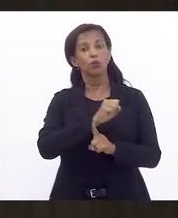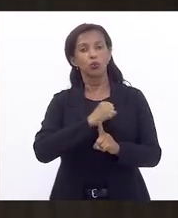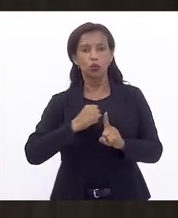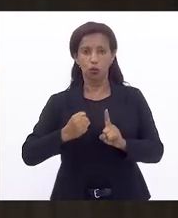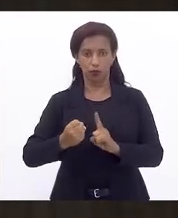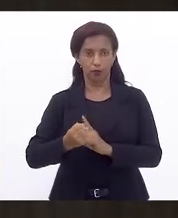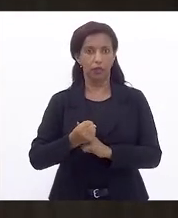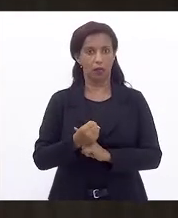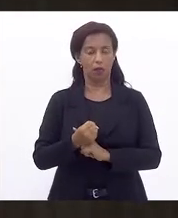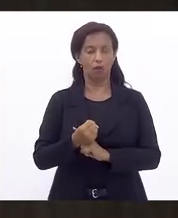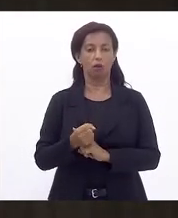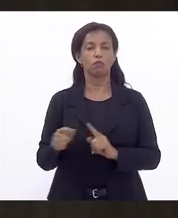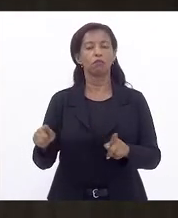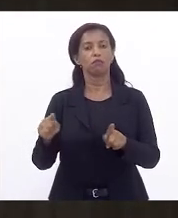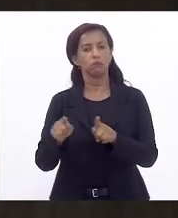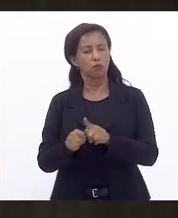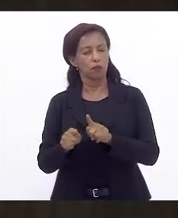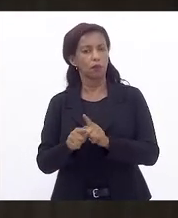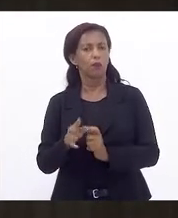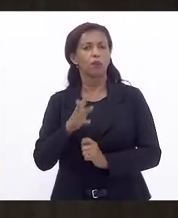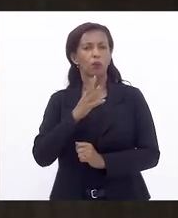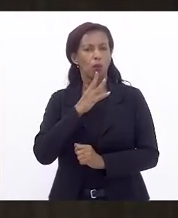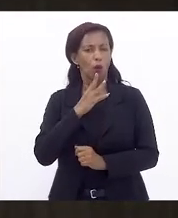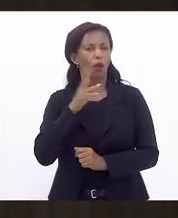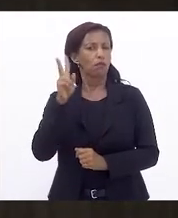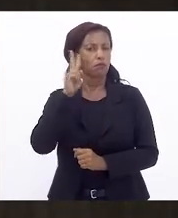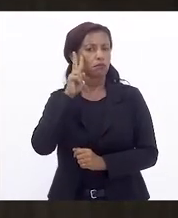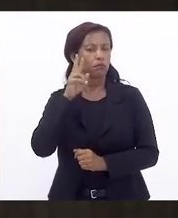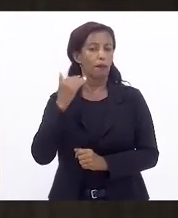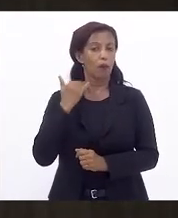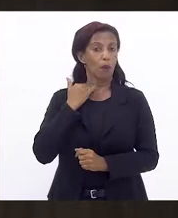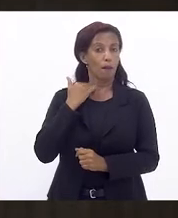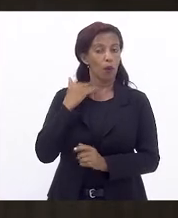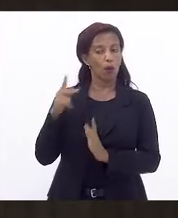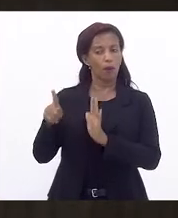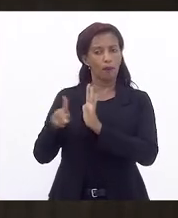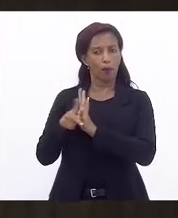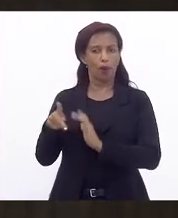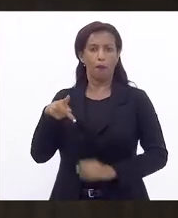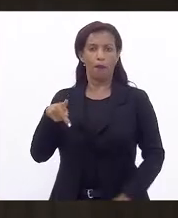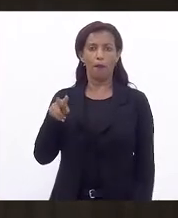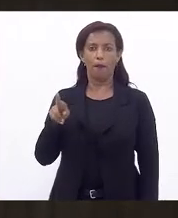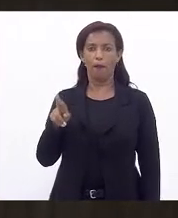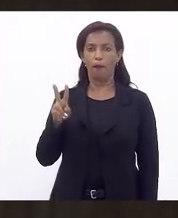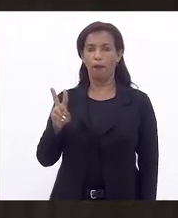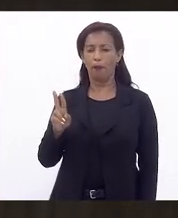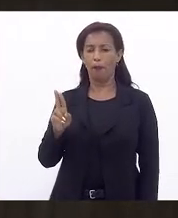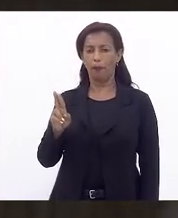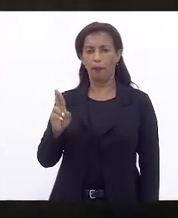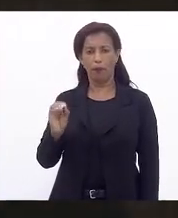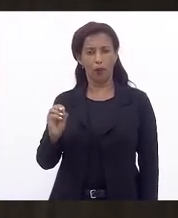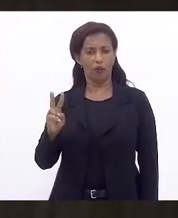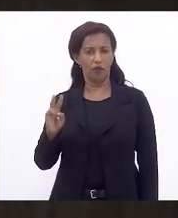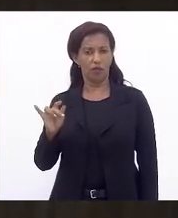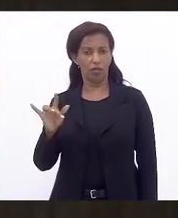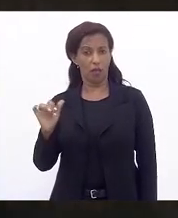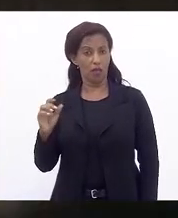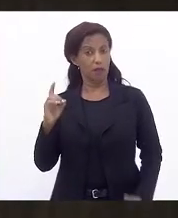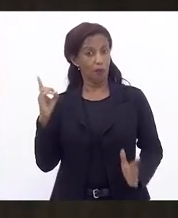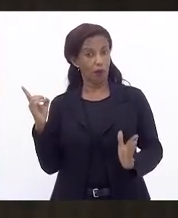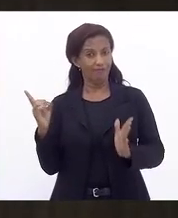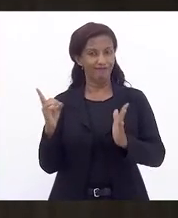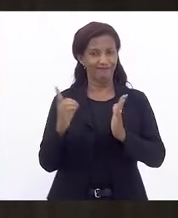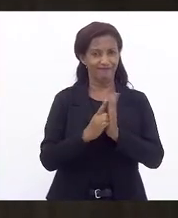executado, também muito conhecido e histórico pelo Banco da Providência. E, por decreto,